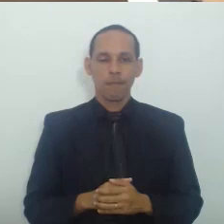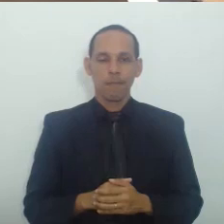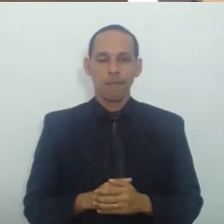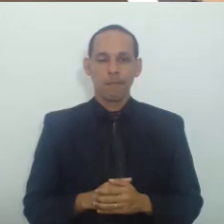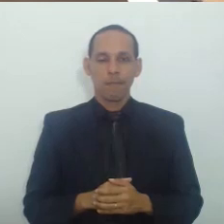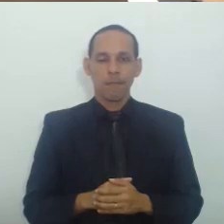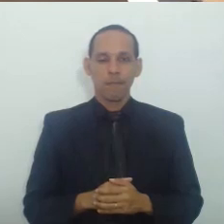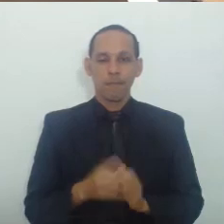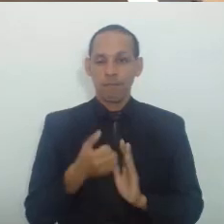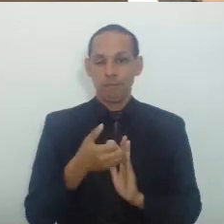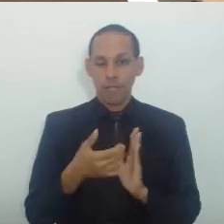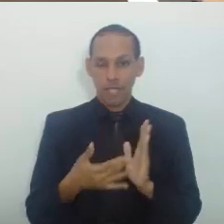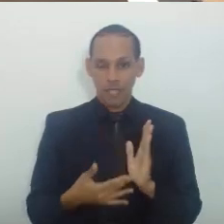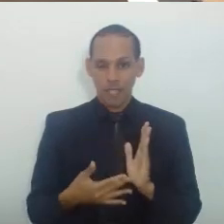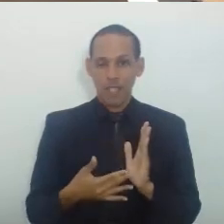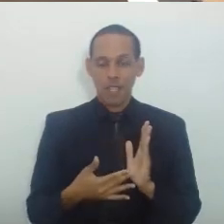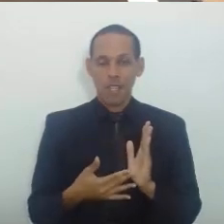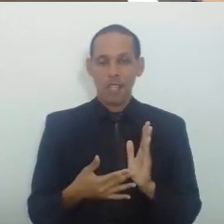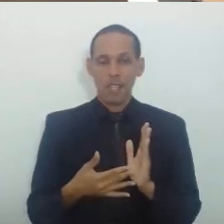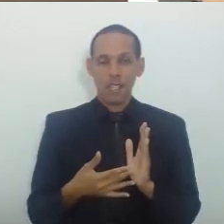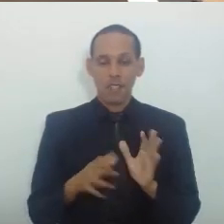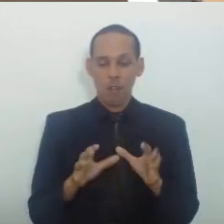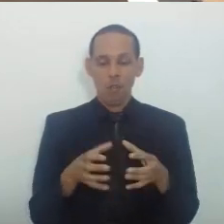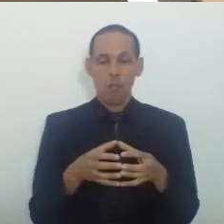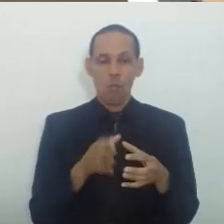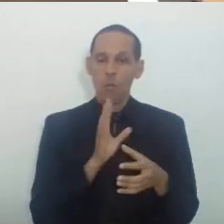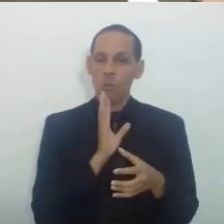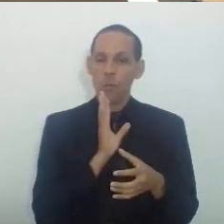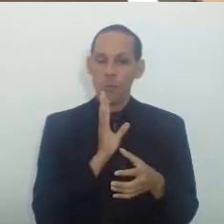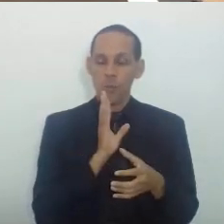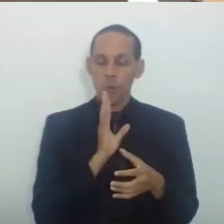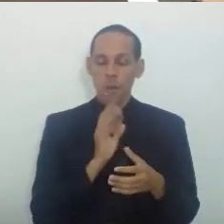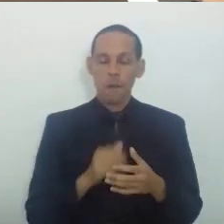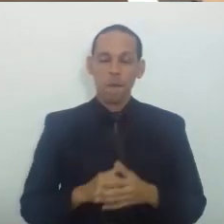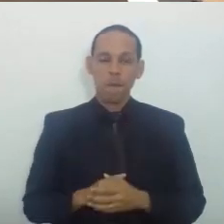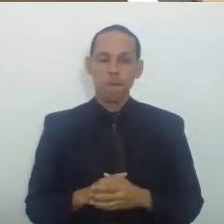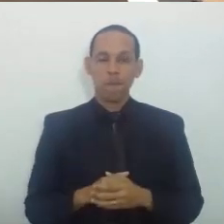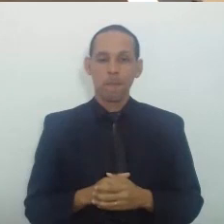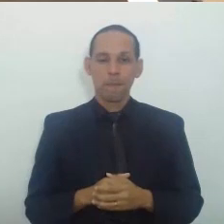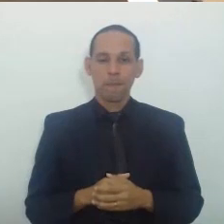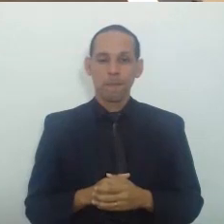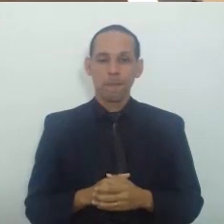Matéria é conhecida da Corte E em face de